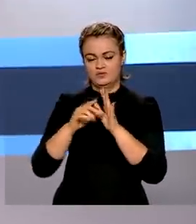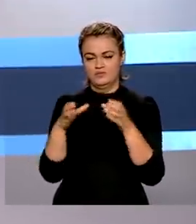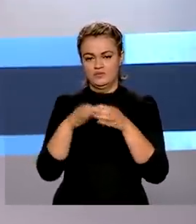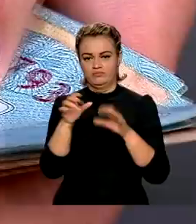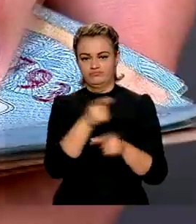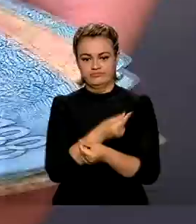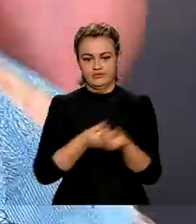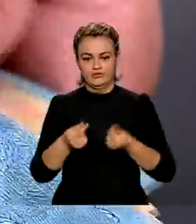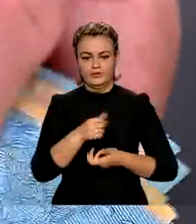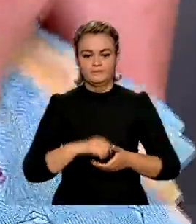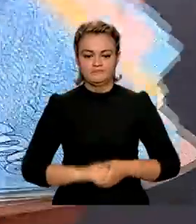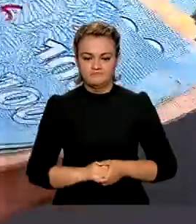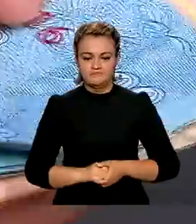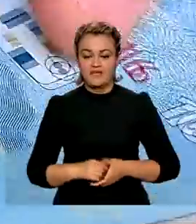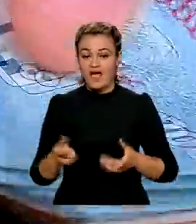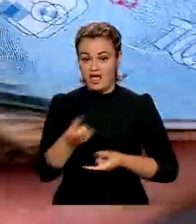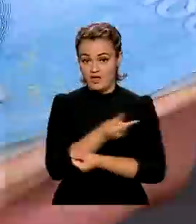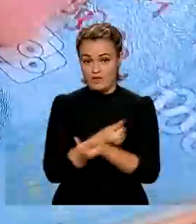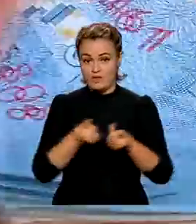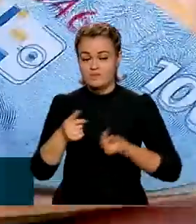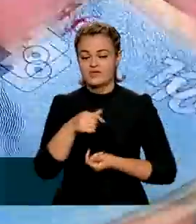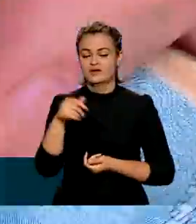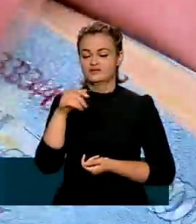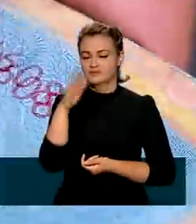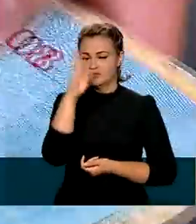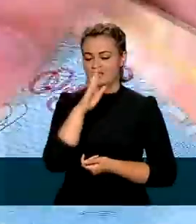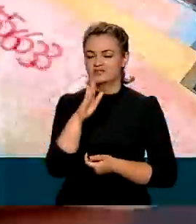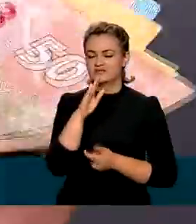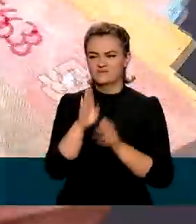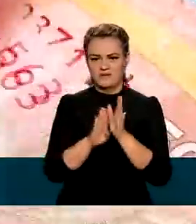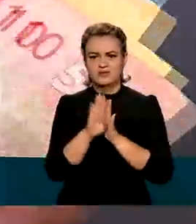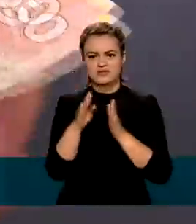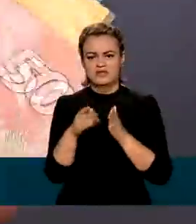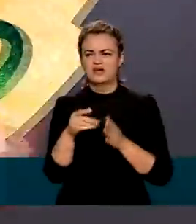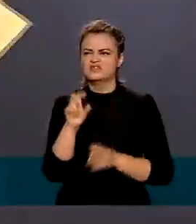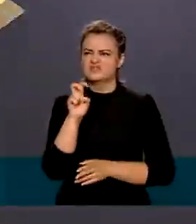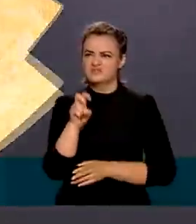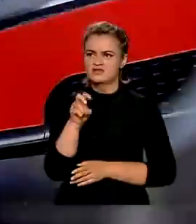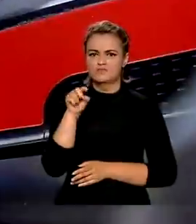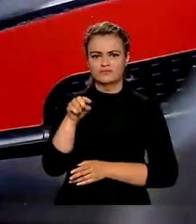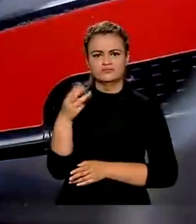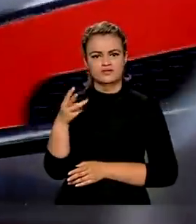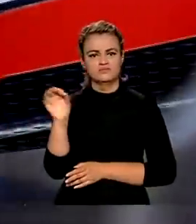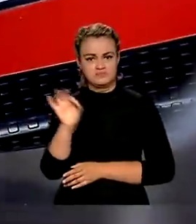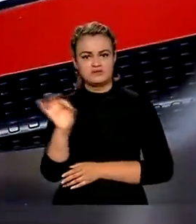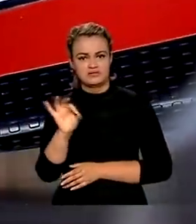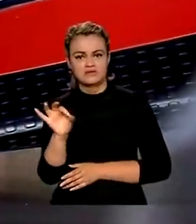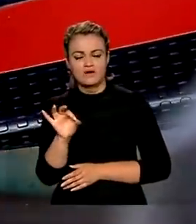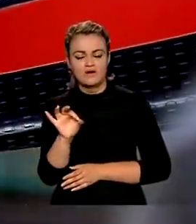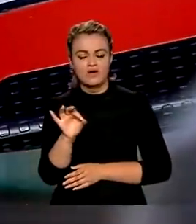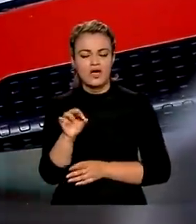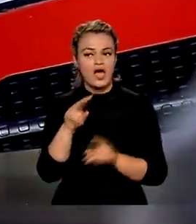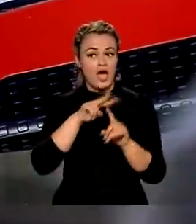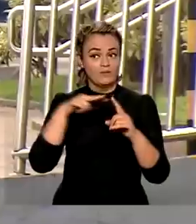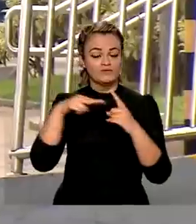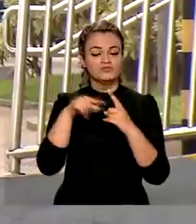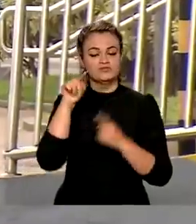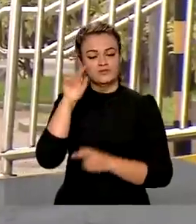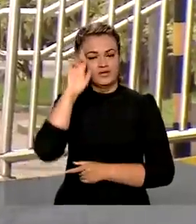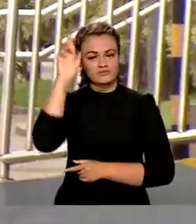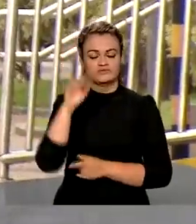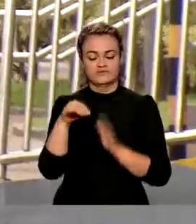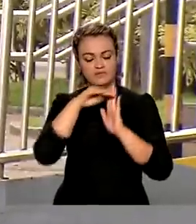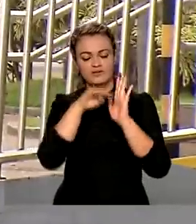econômica. A economia brasileira deve crescer neste ano 5,3%. A projeção é do boletim